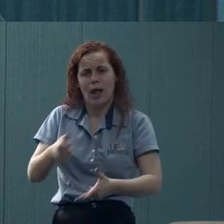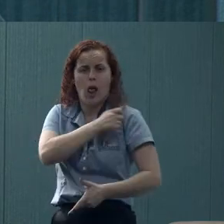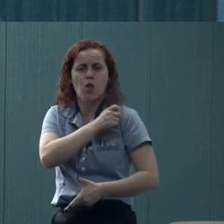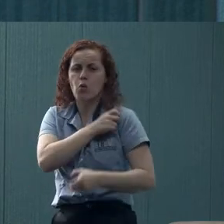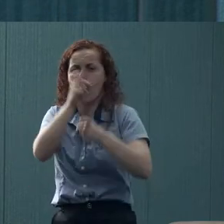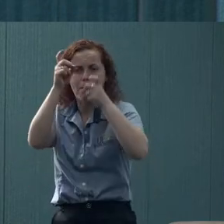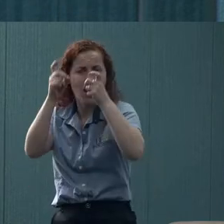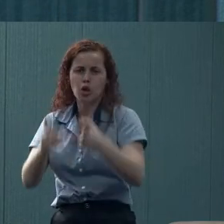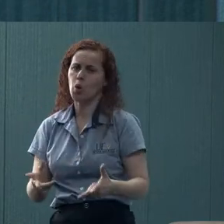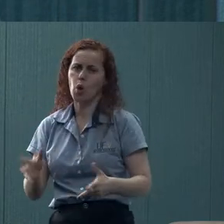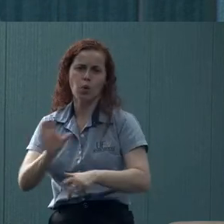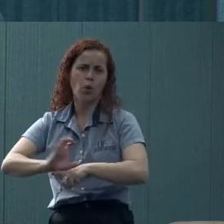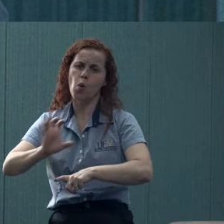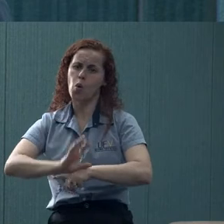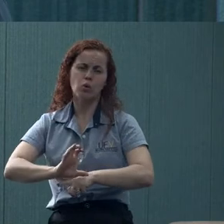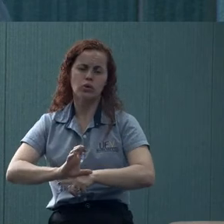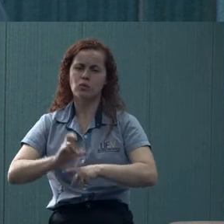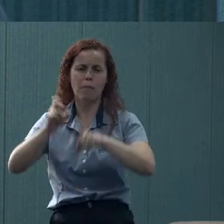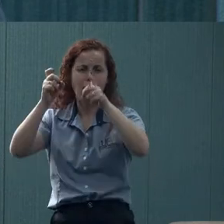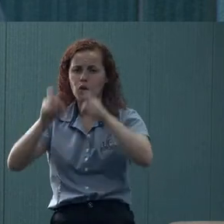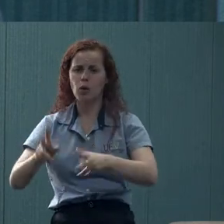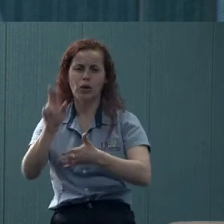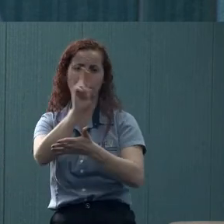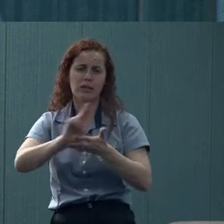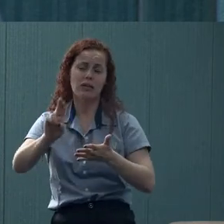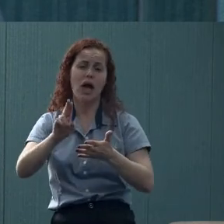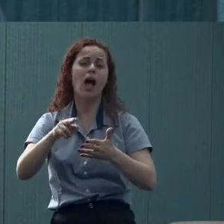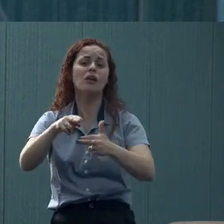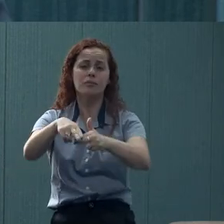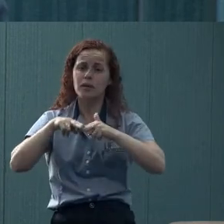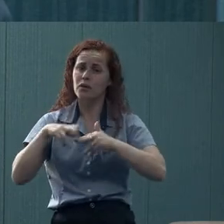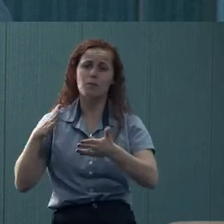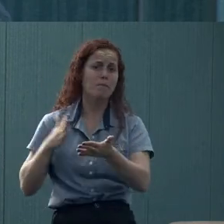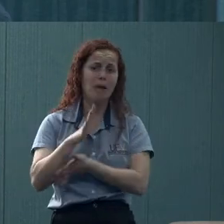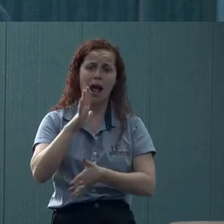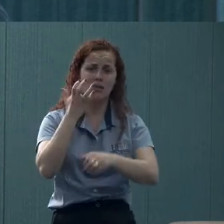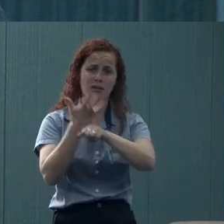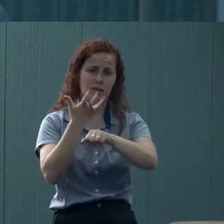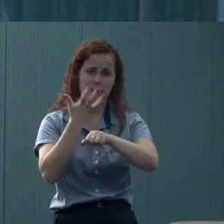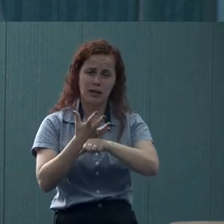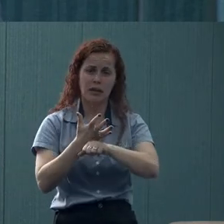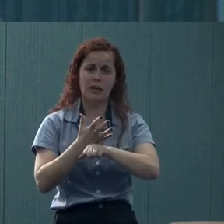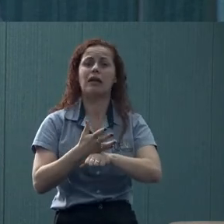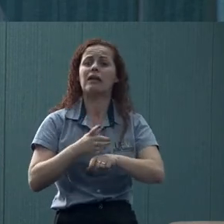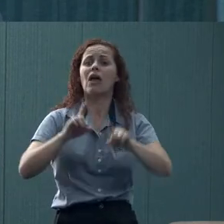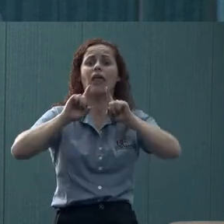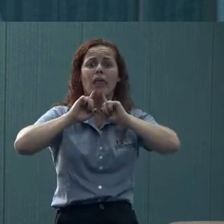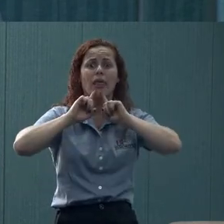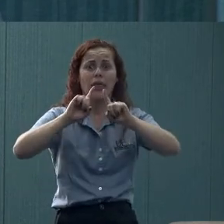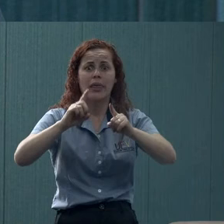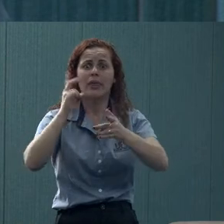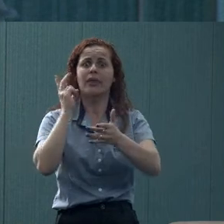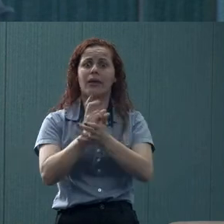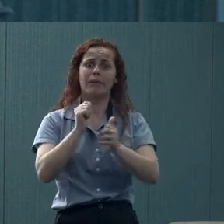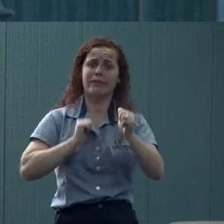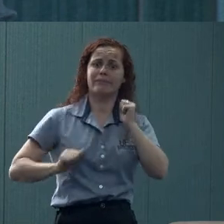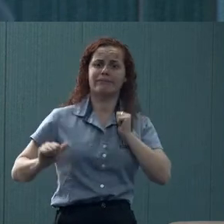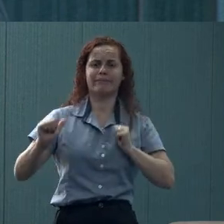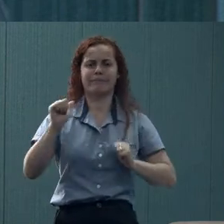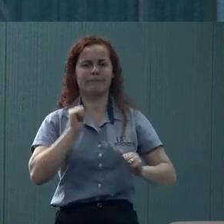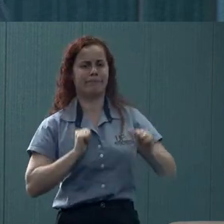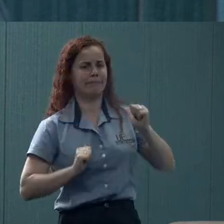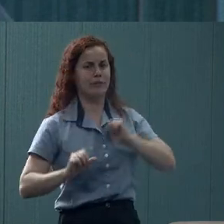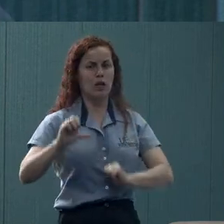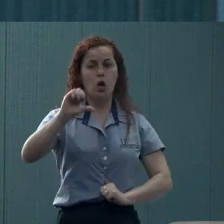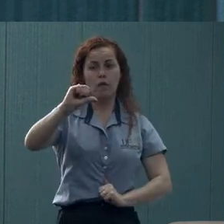importante. Qual é a queixa principal do nosso setor? A queixa principal, desde sempre, é a ansiedade. Eu diria que mais de